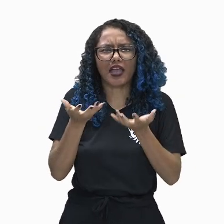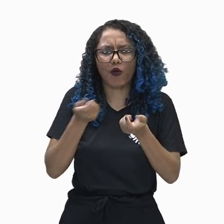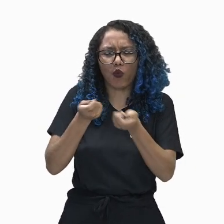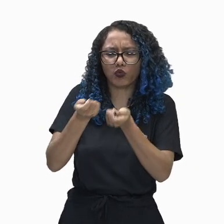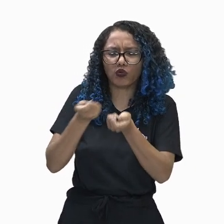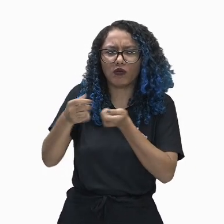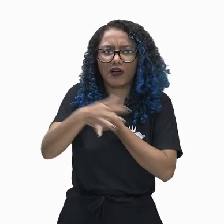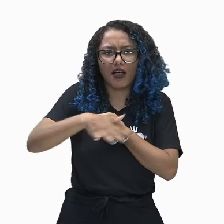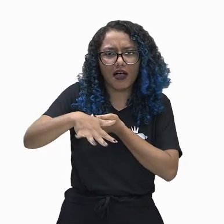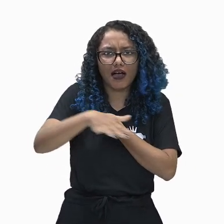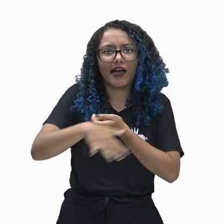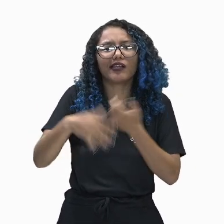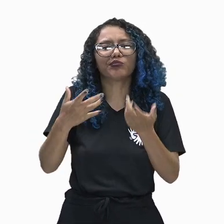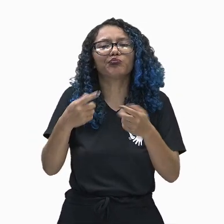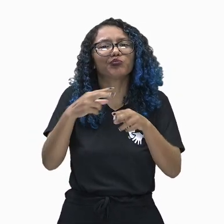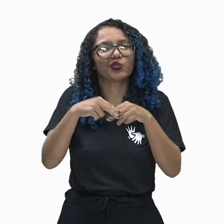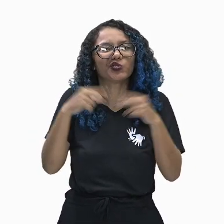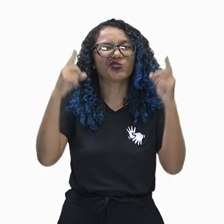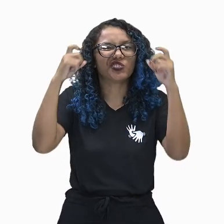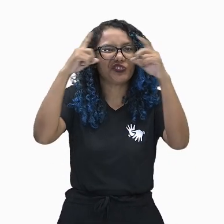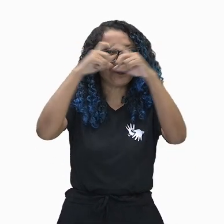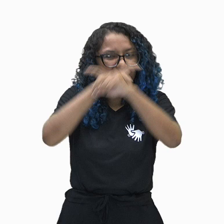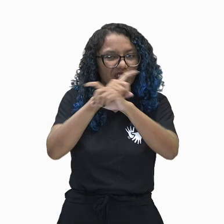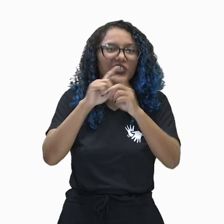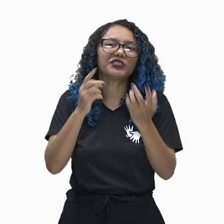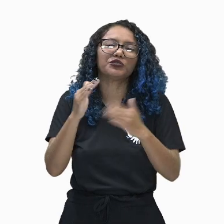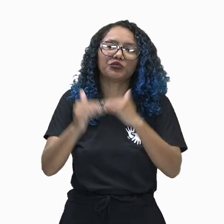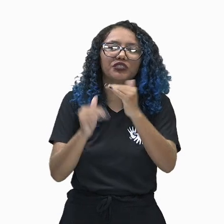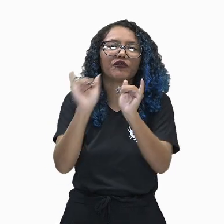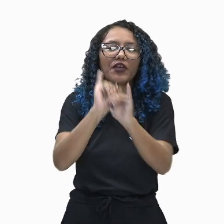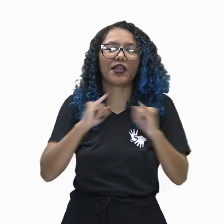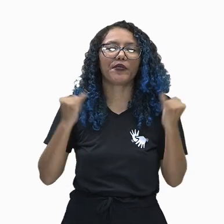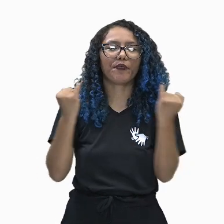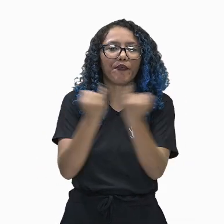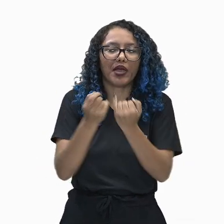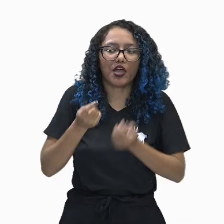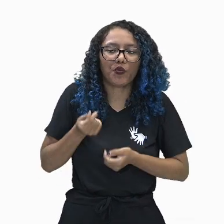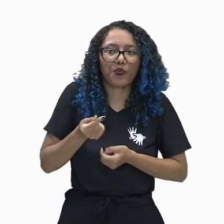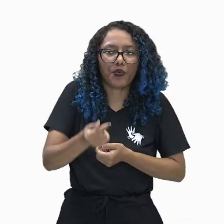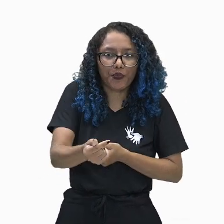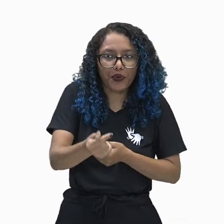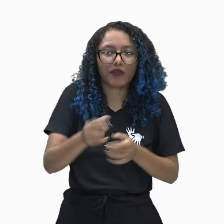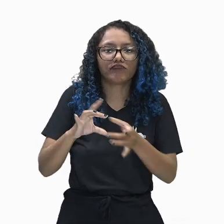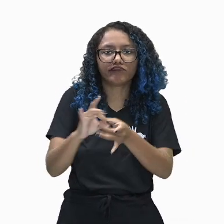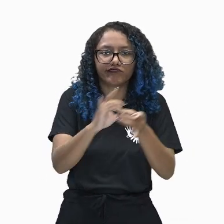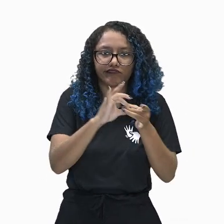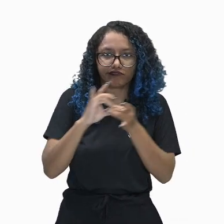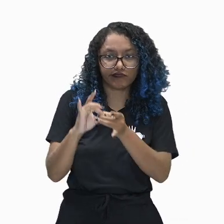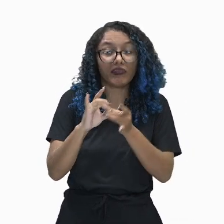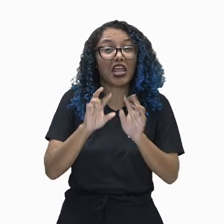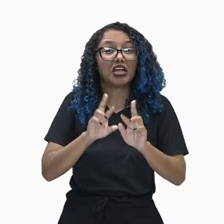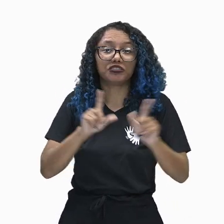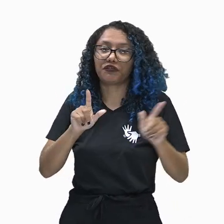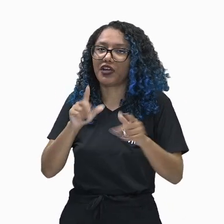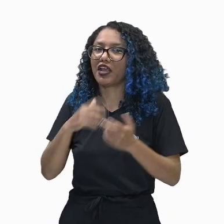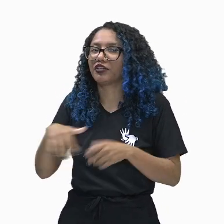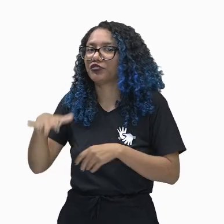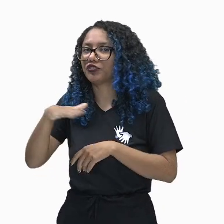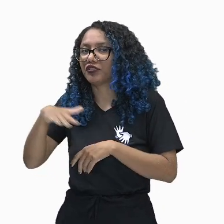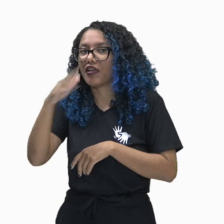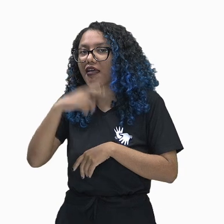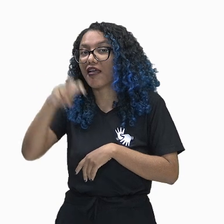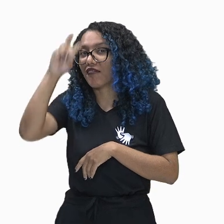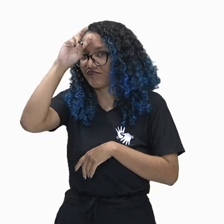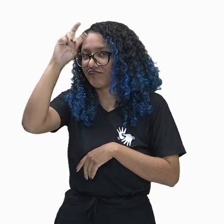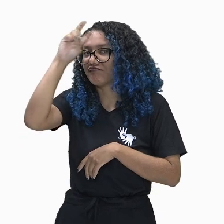dificultaram a formação de um império duradouro e unificado como ocorreu no Egito. Então